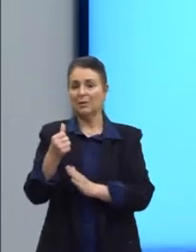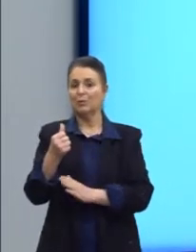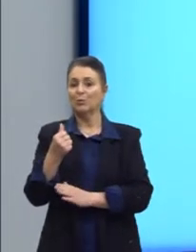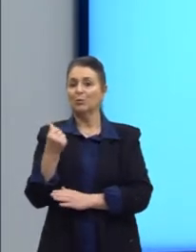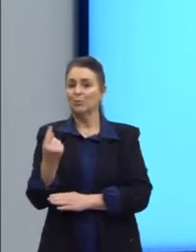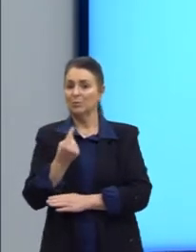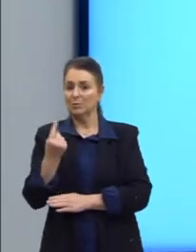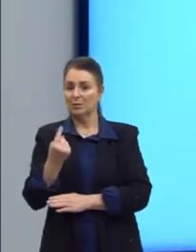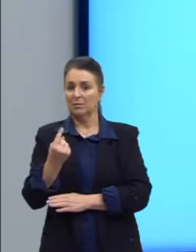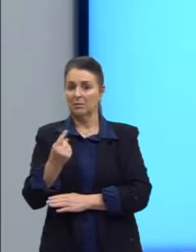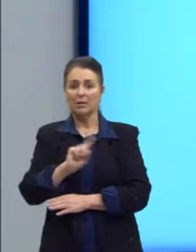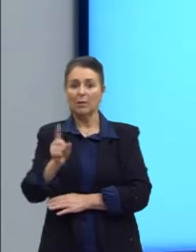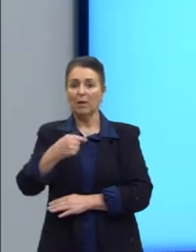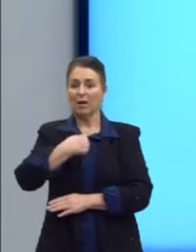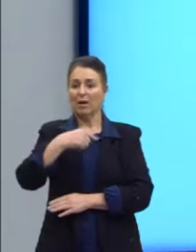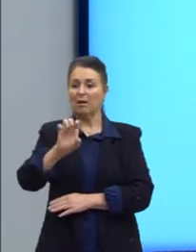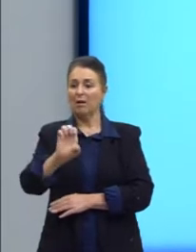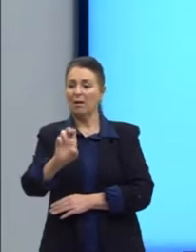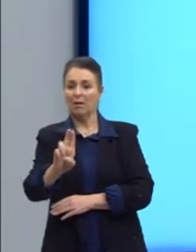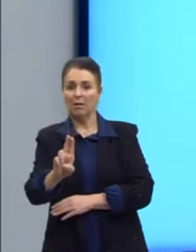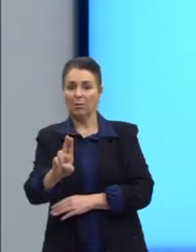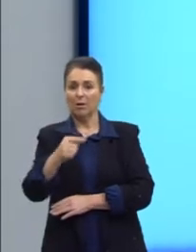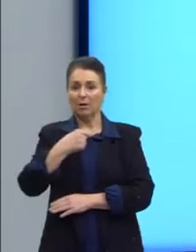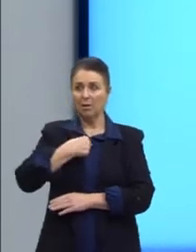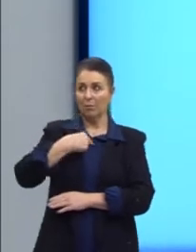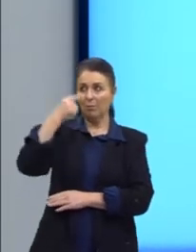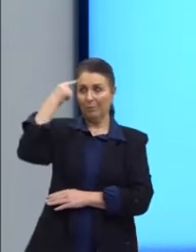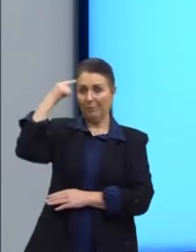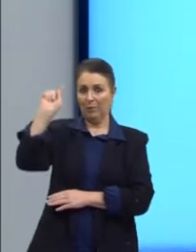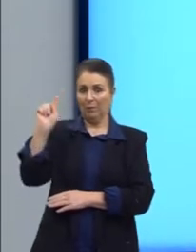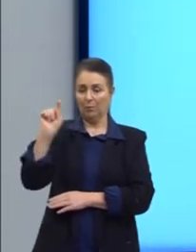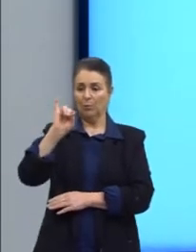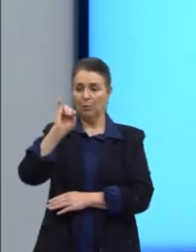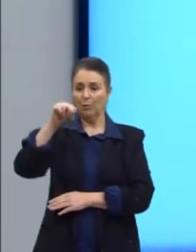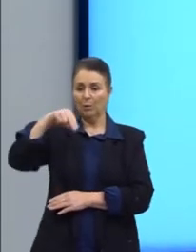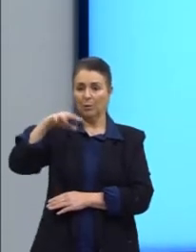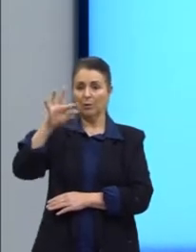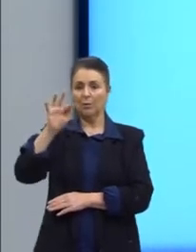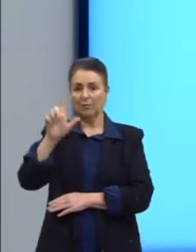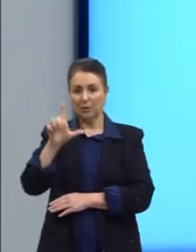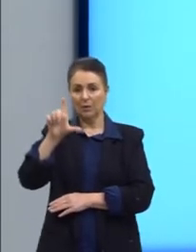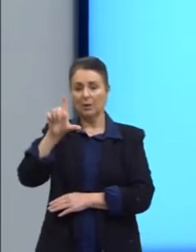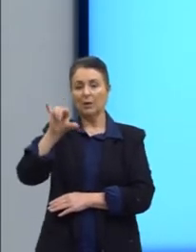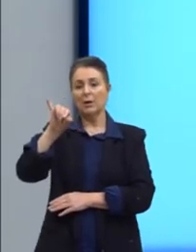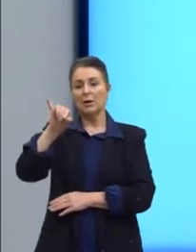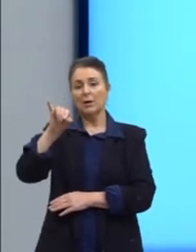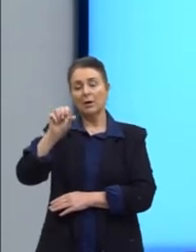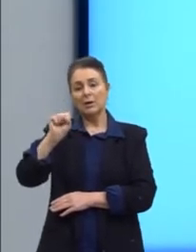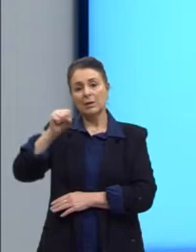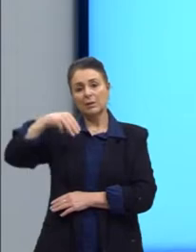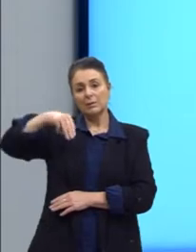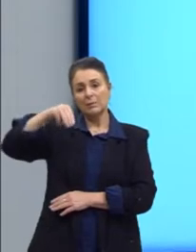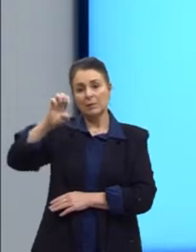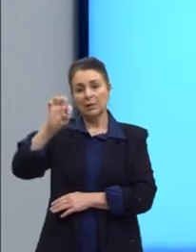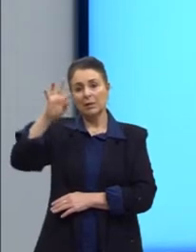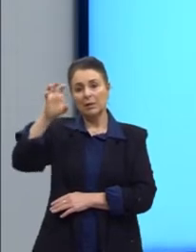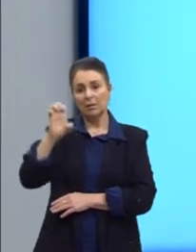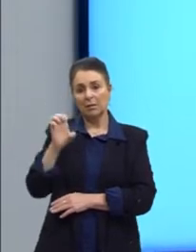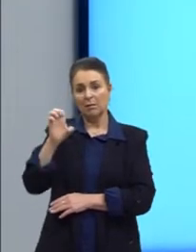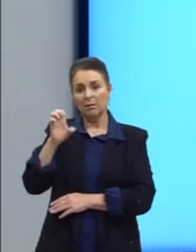Então, não é eu. Eu penso que, infelizmente, não tem nada disso. É só um infelizmente. O que promove a